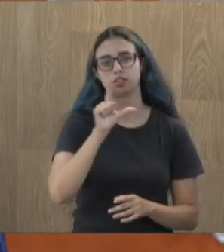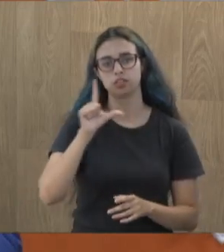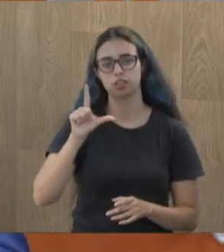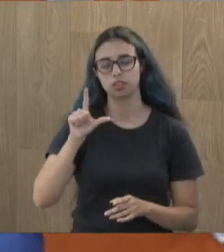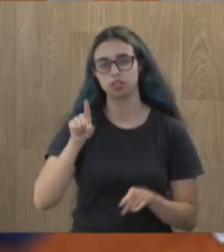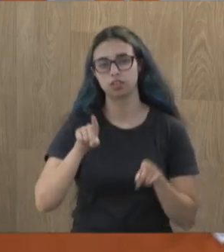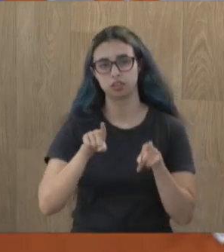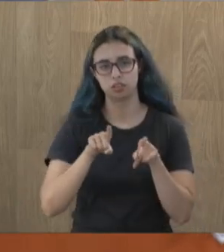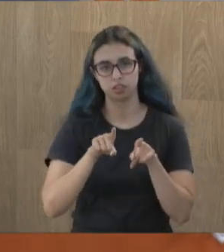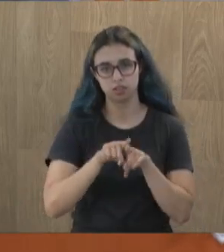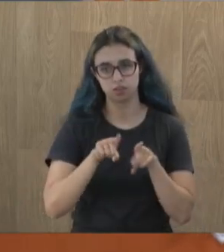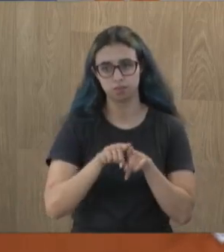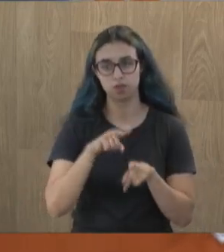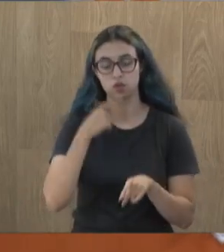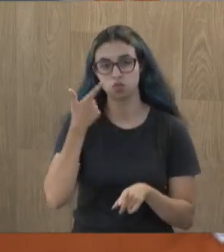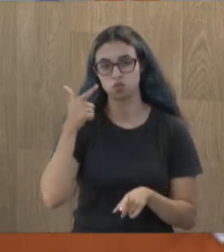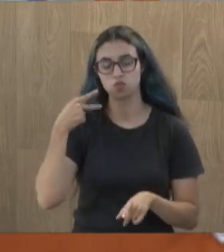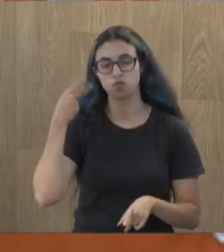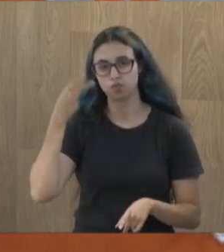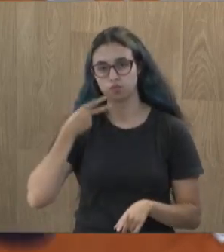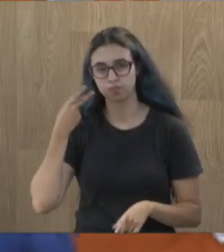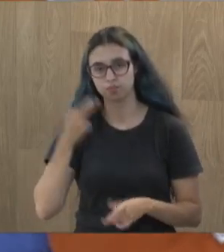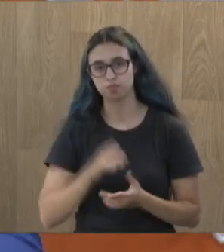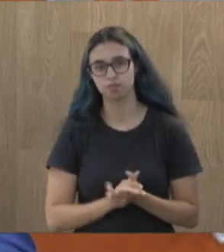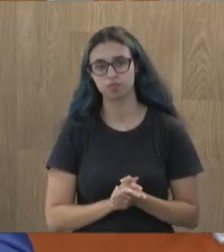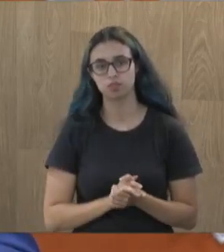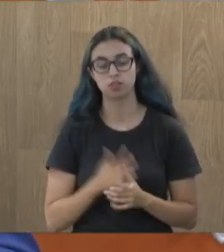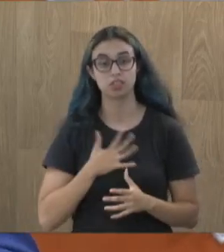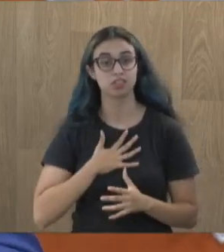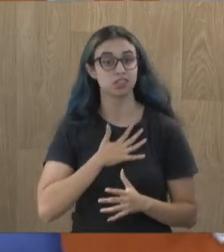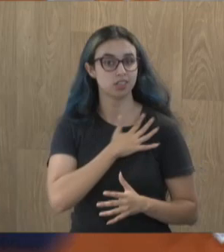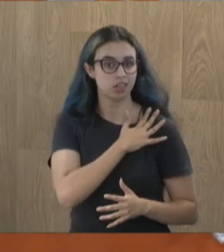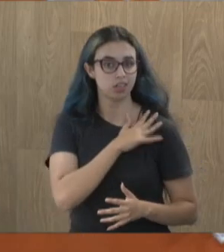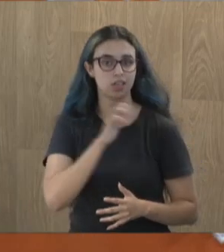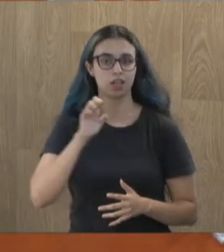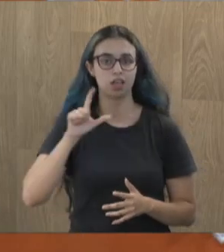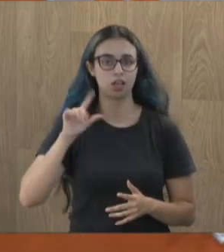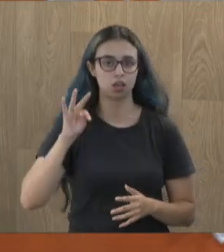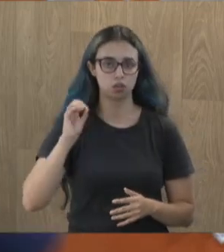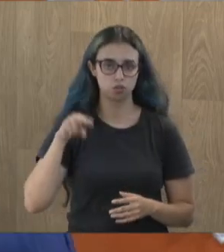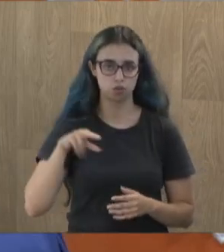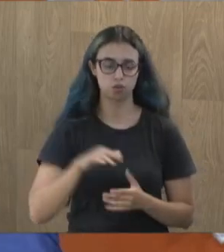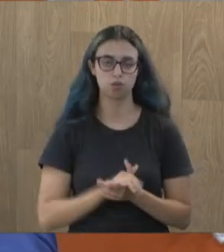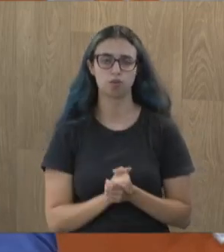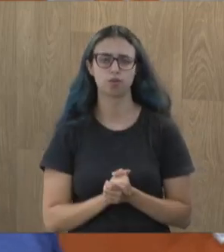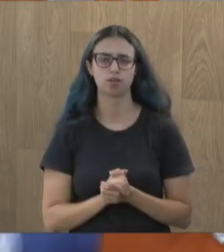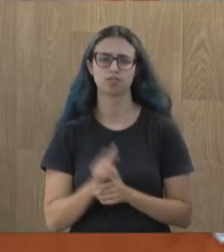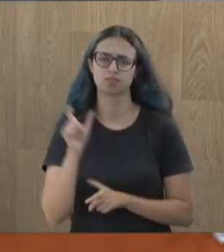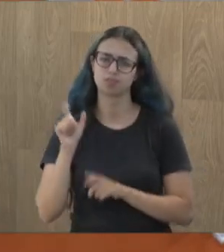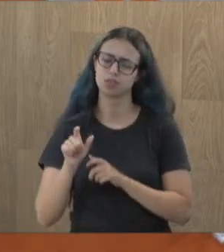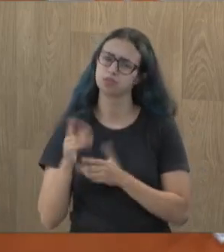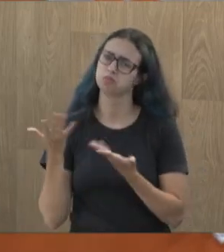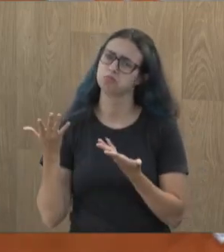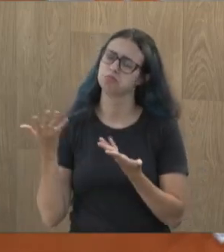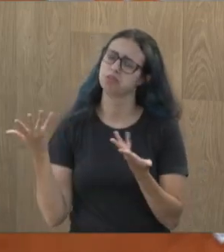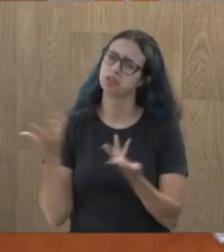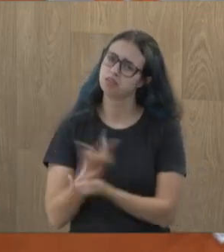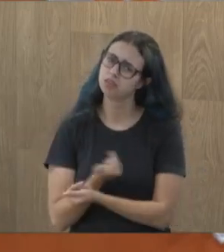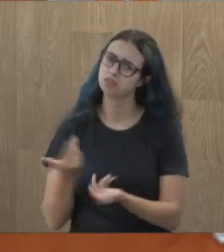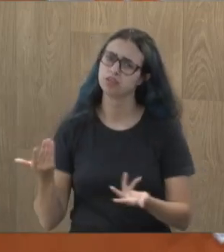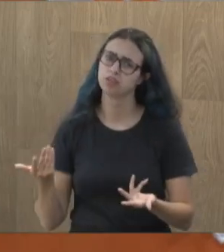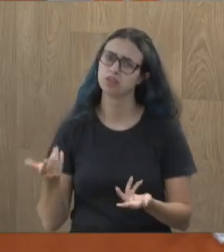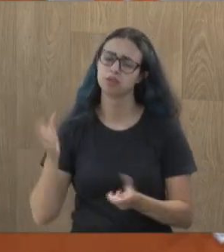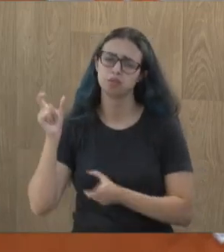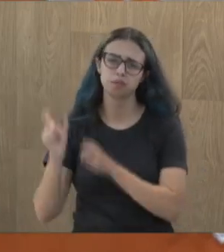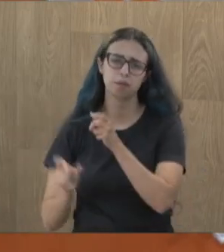Fernando Malta, mas o Sargento Elton, que são pessoas honradas. Teve um monte de pessoas que